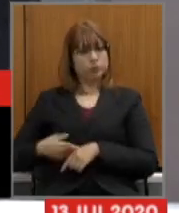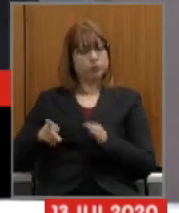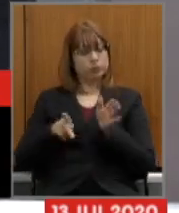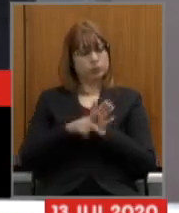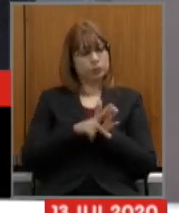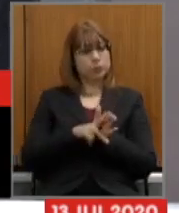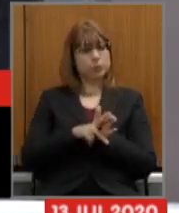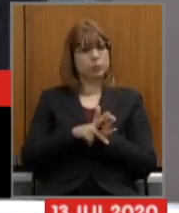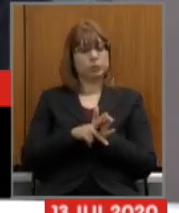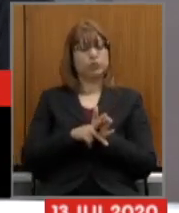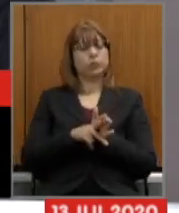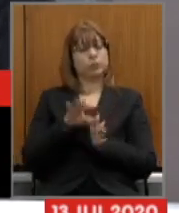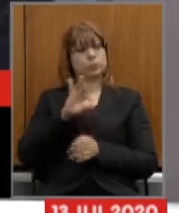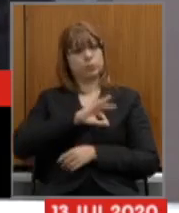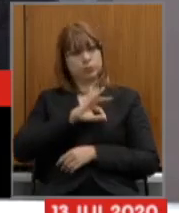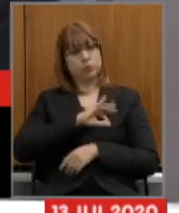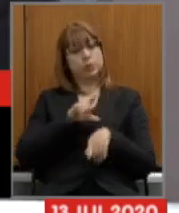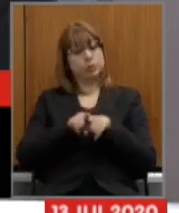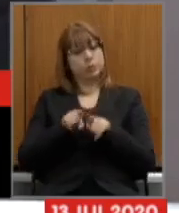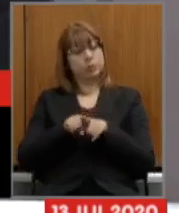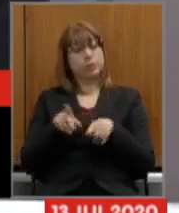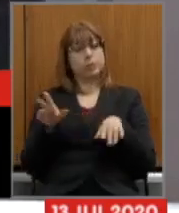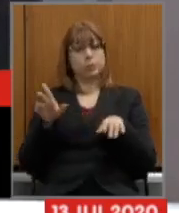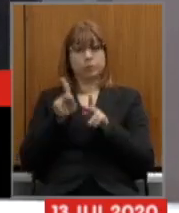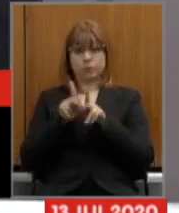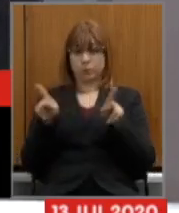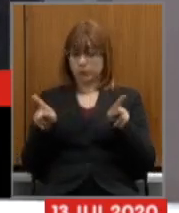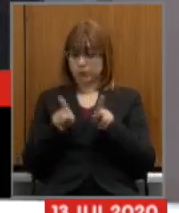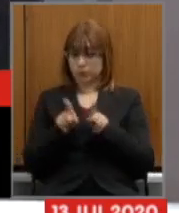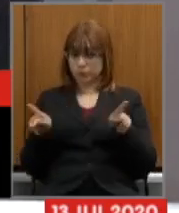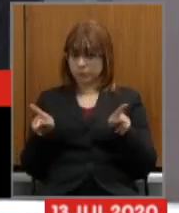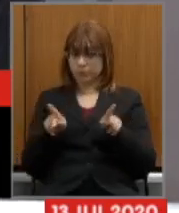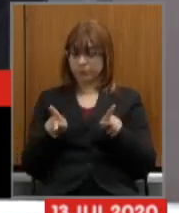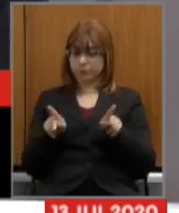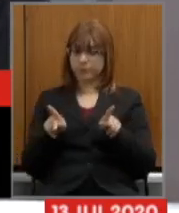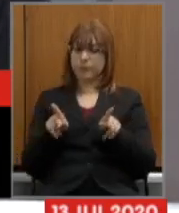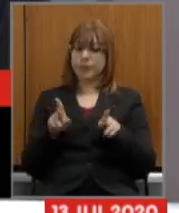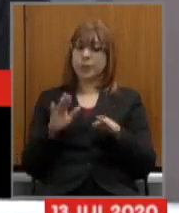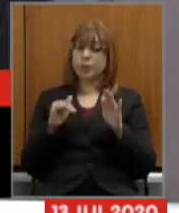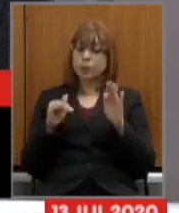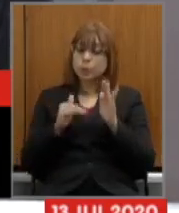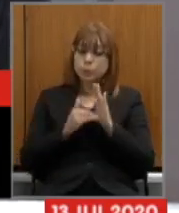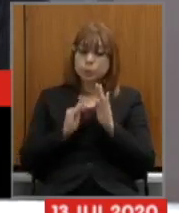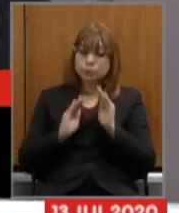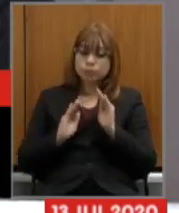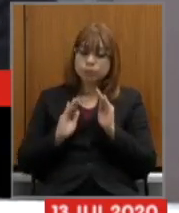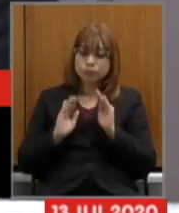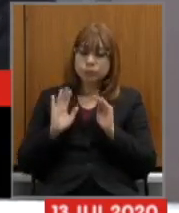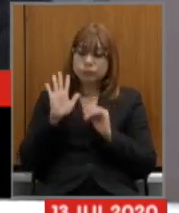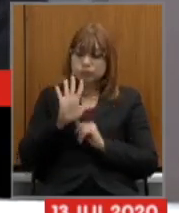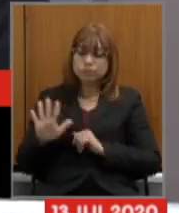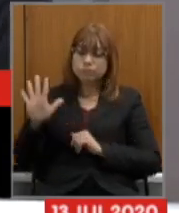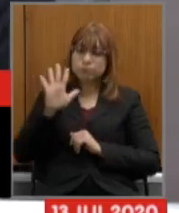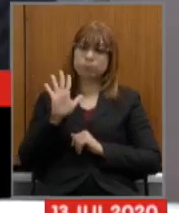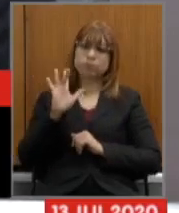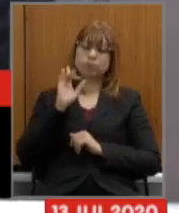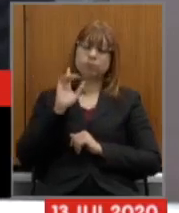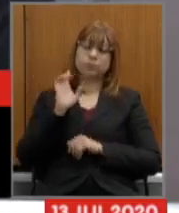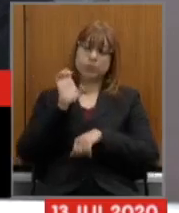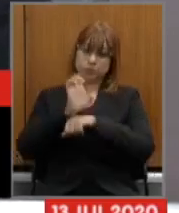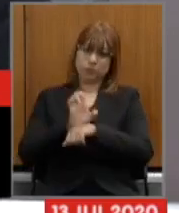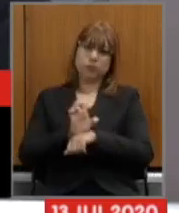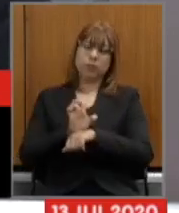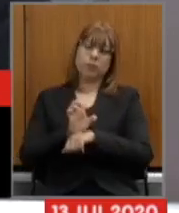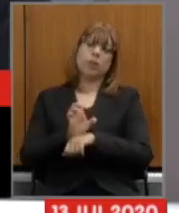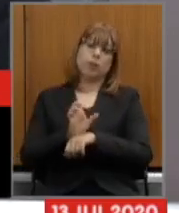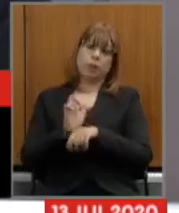assim como professores também tudo que está ao alcance da discussão a nível estadual está sendo feito o que nós não podemos discutir é o